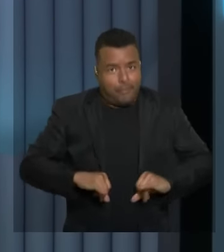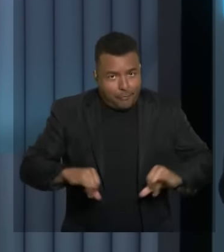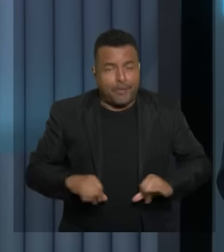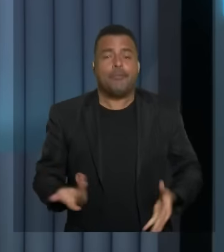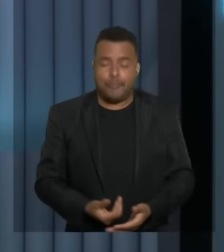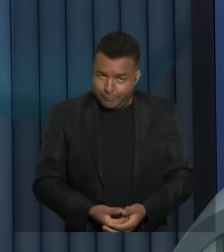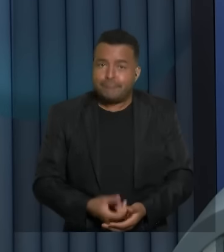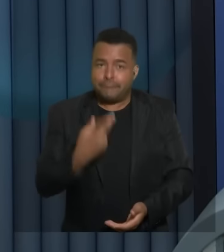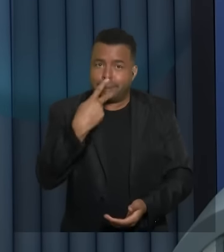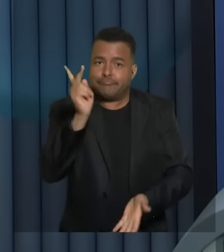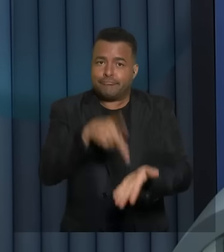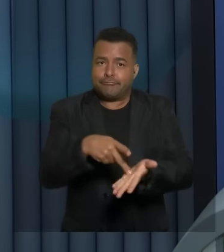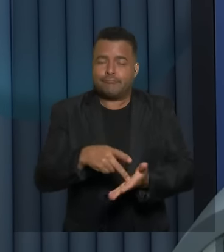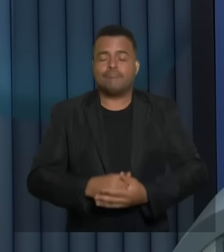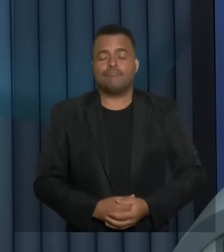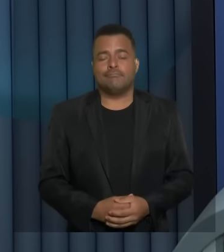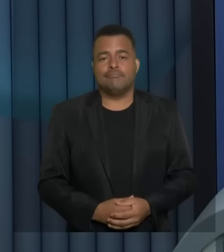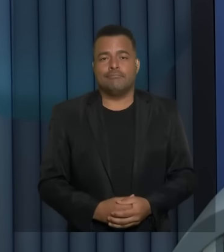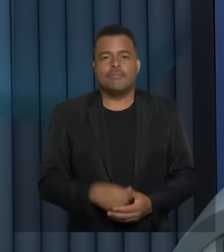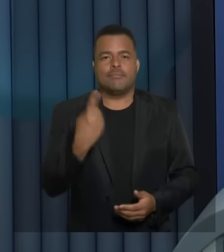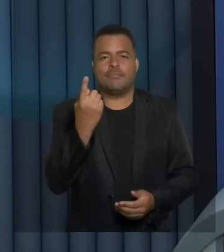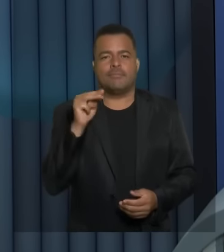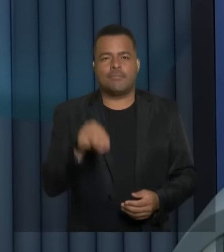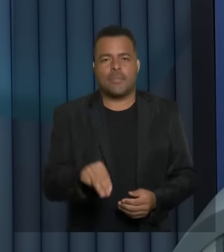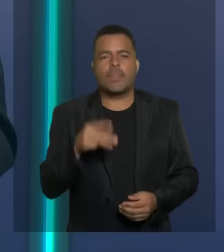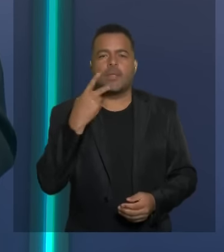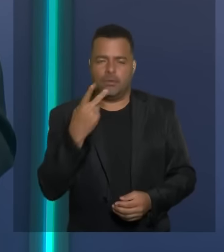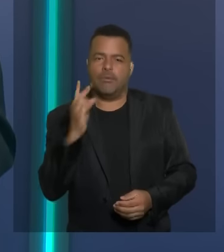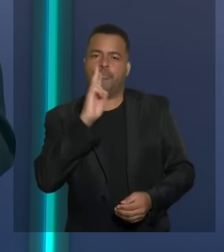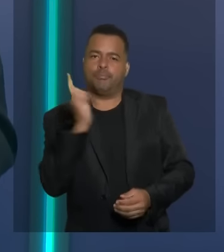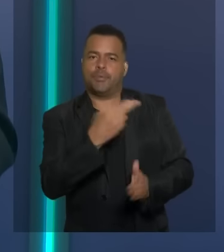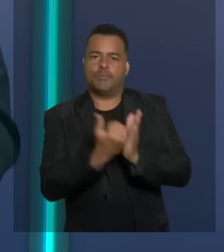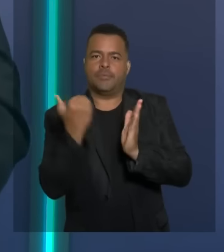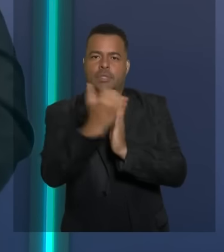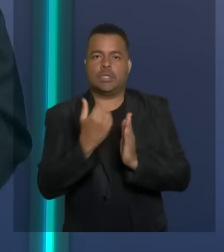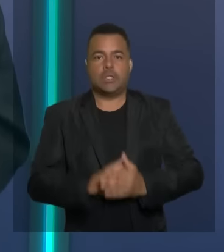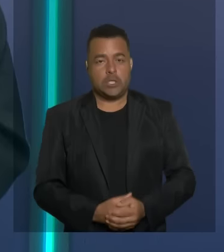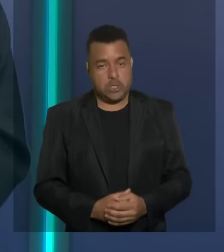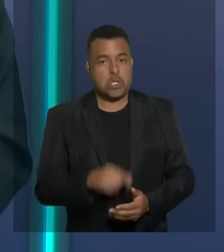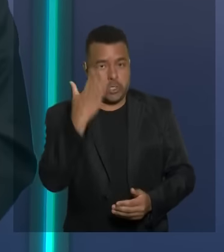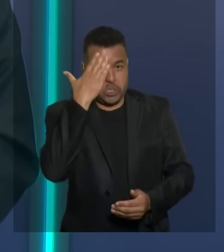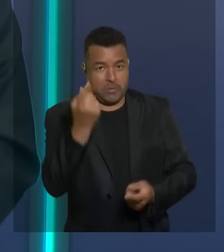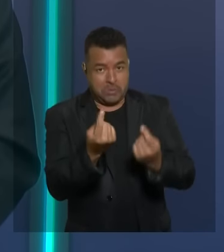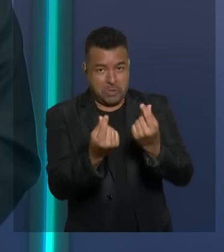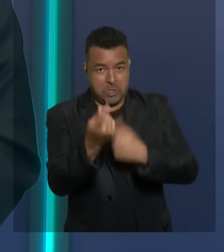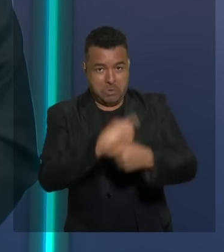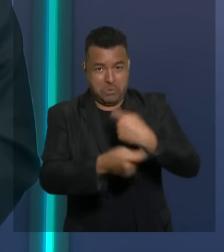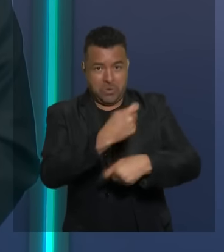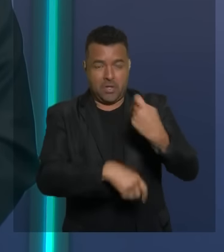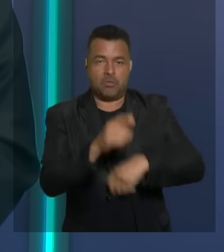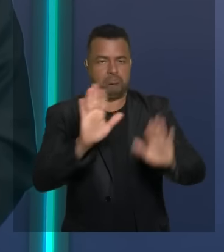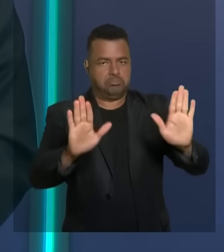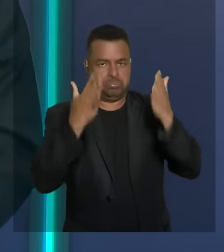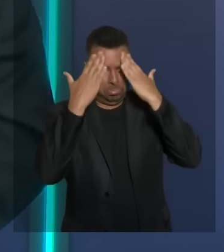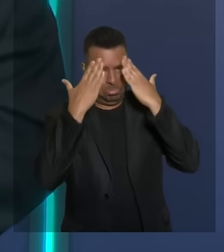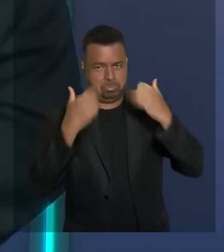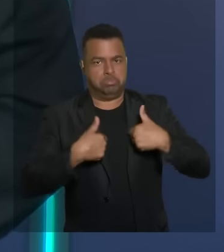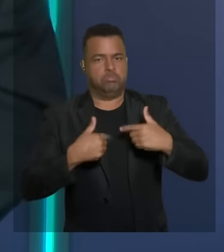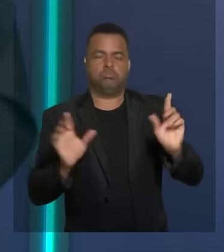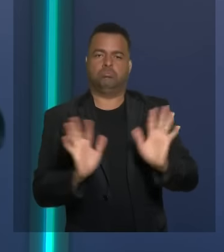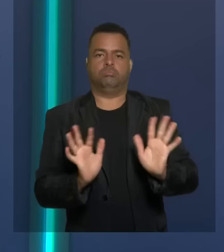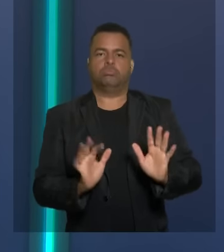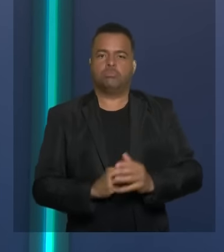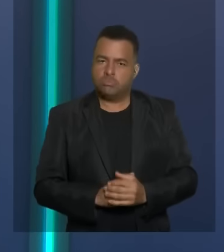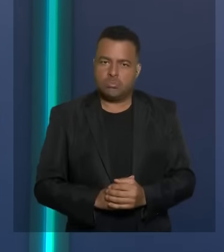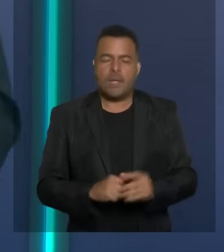a verdade 1 minuto e 15 segundos para a tréplica quem entende de desvio do dinheiro público não sou eu mas candidato